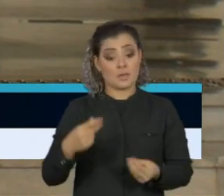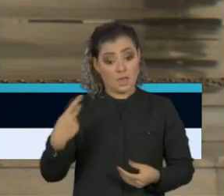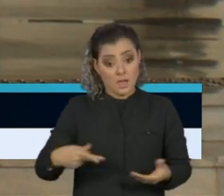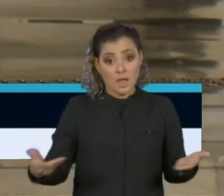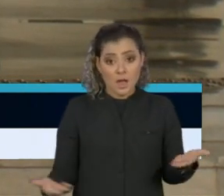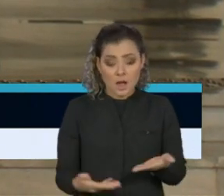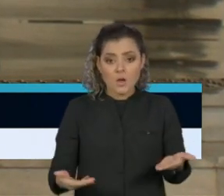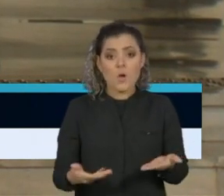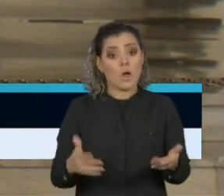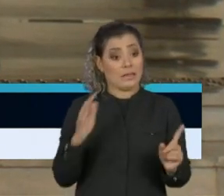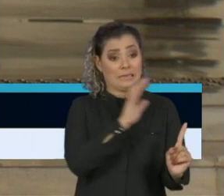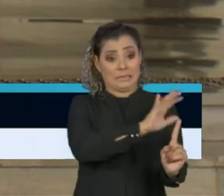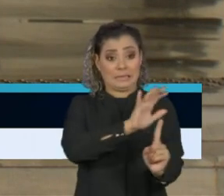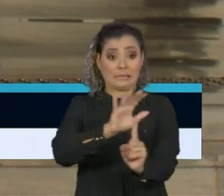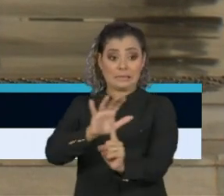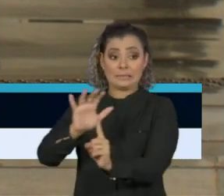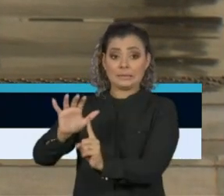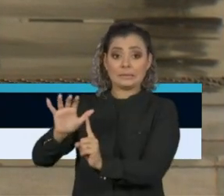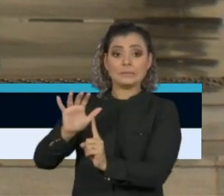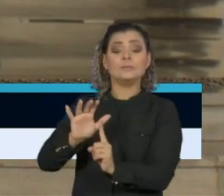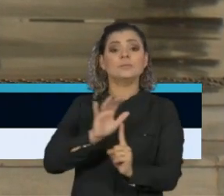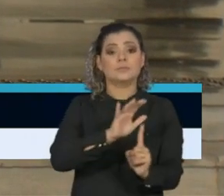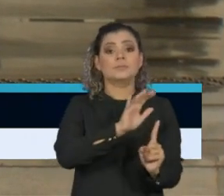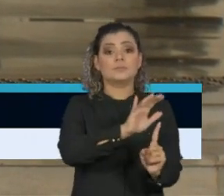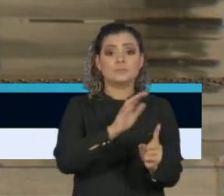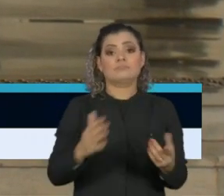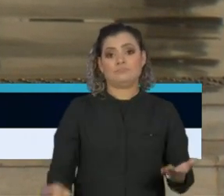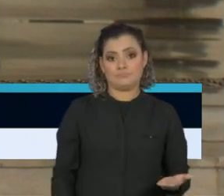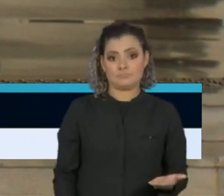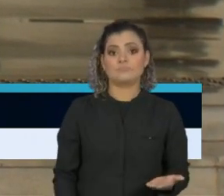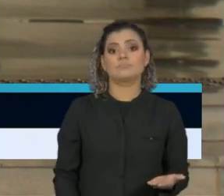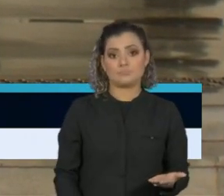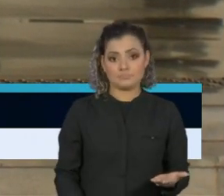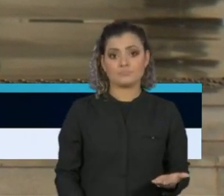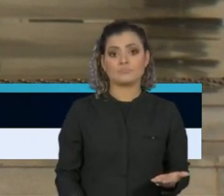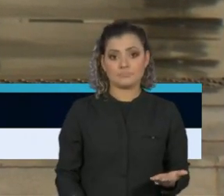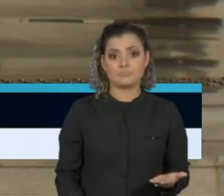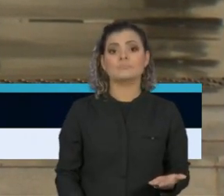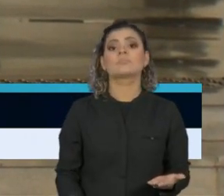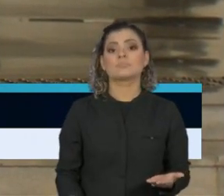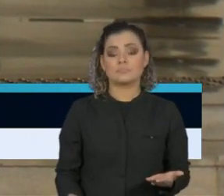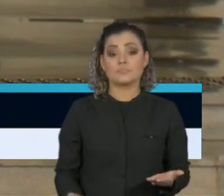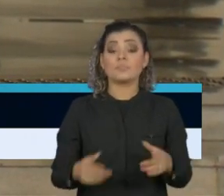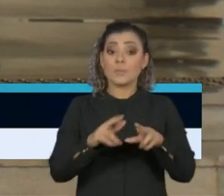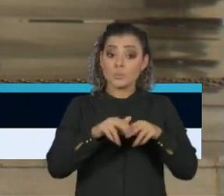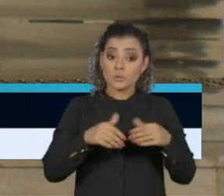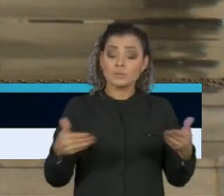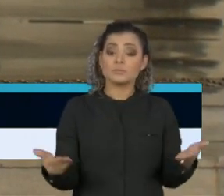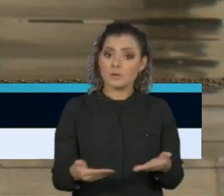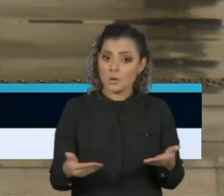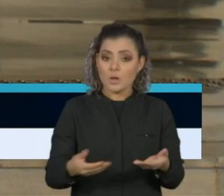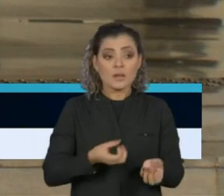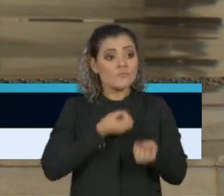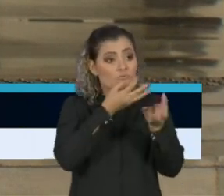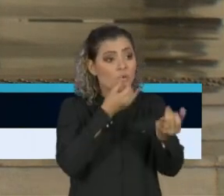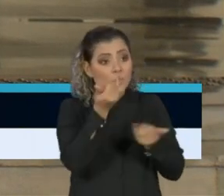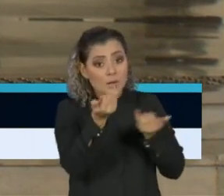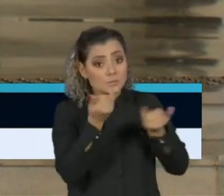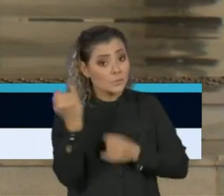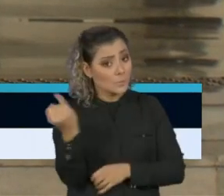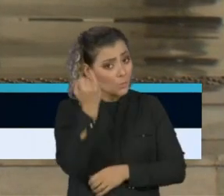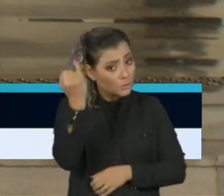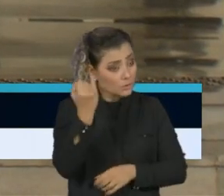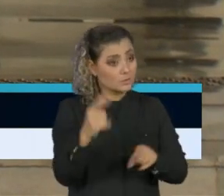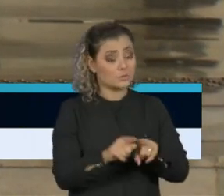muito maior na área metropolitana de São Paulo, onde nós temos um maior número de casos. O outro dado extremamente relevante,